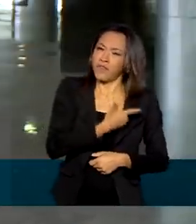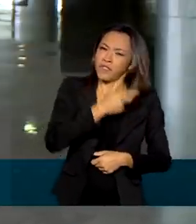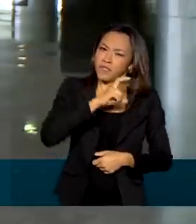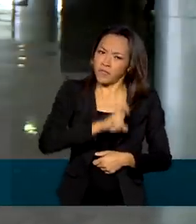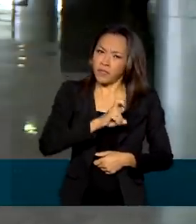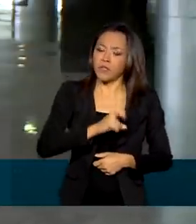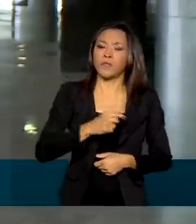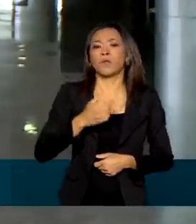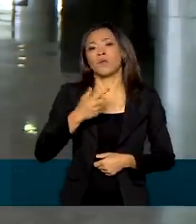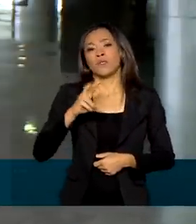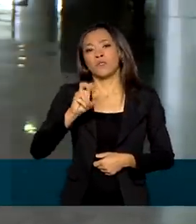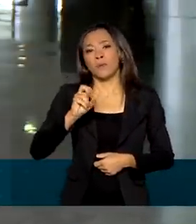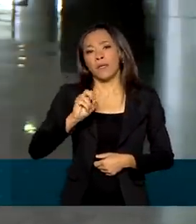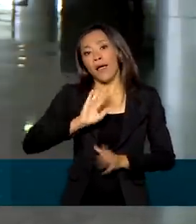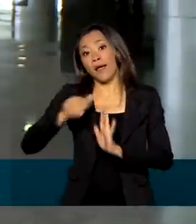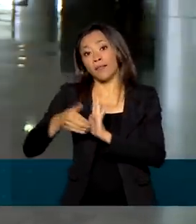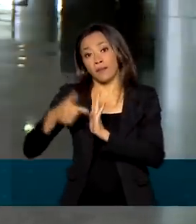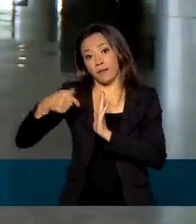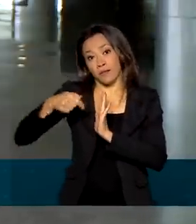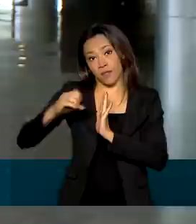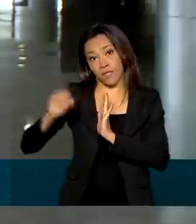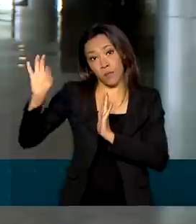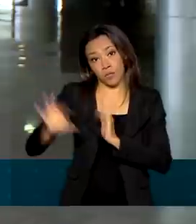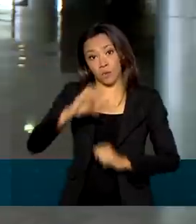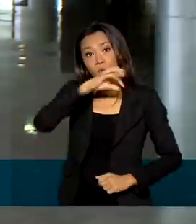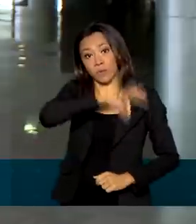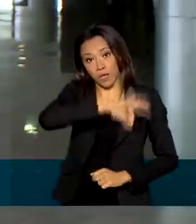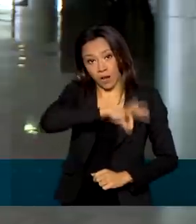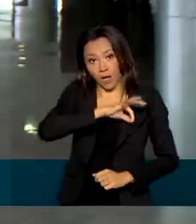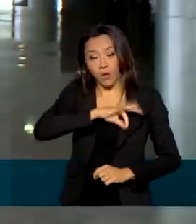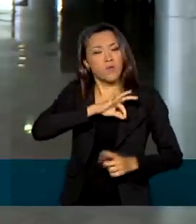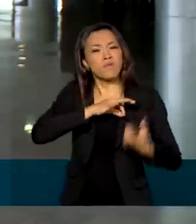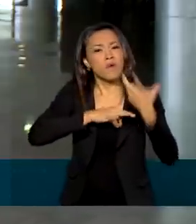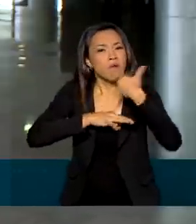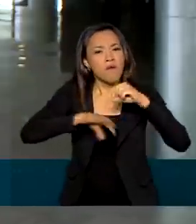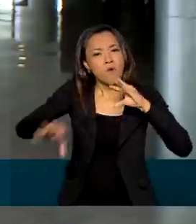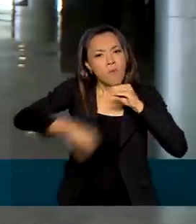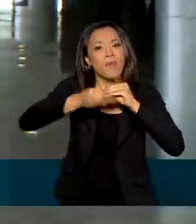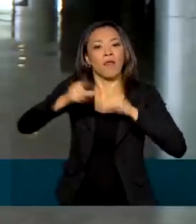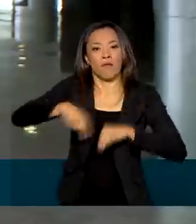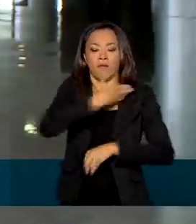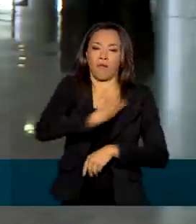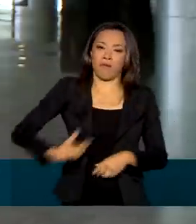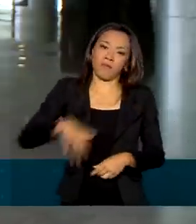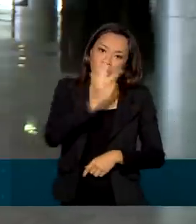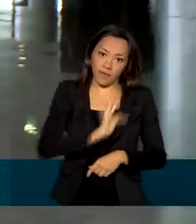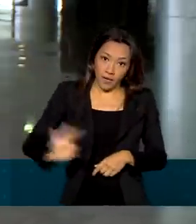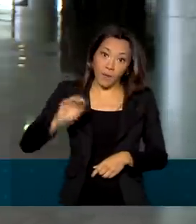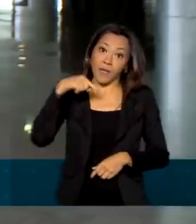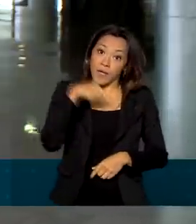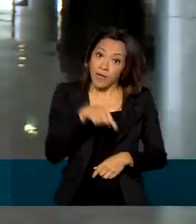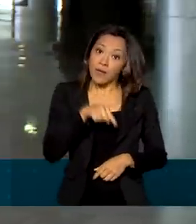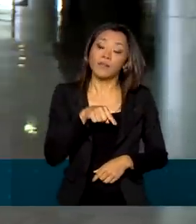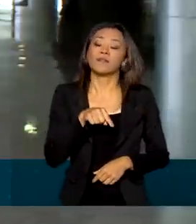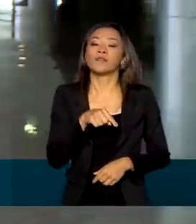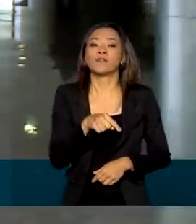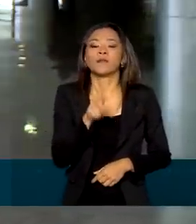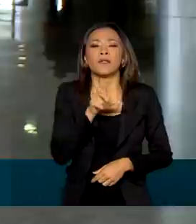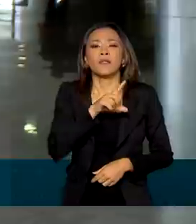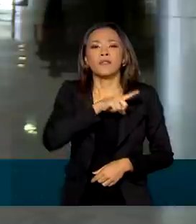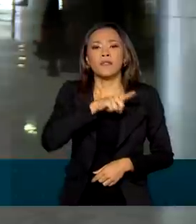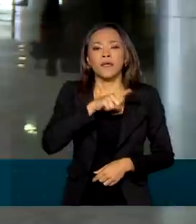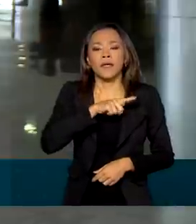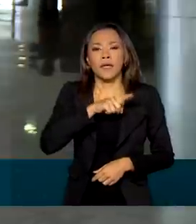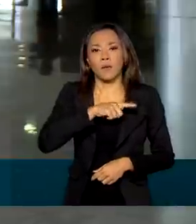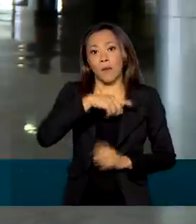ou 70%. A complementação do salário será feita pela União. O benefício terá como referência a parcela